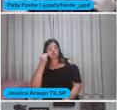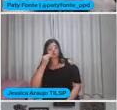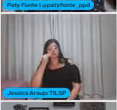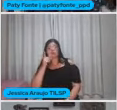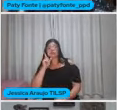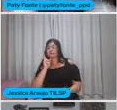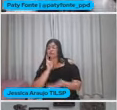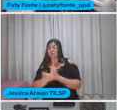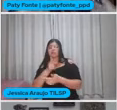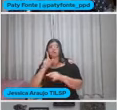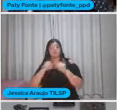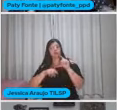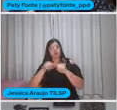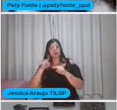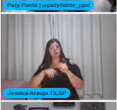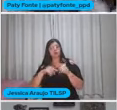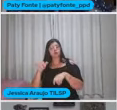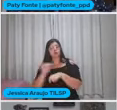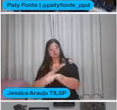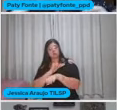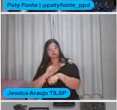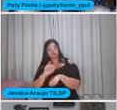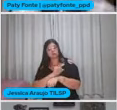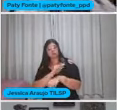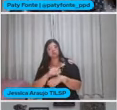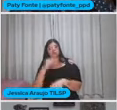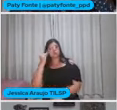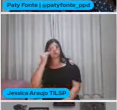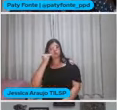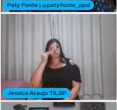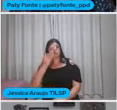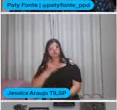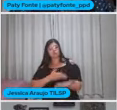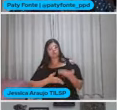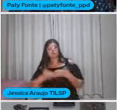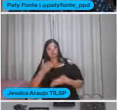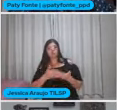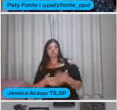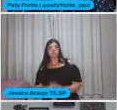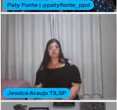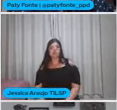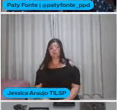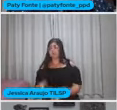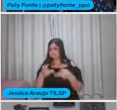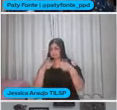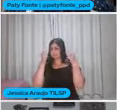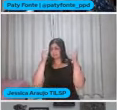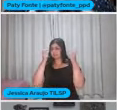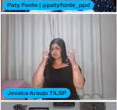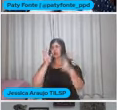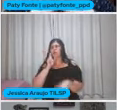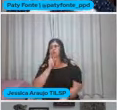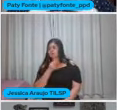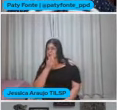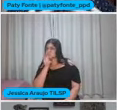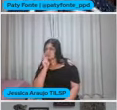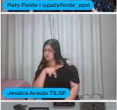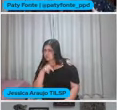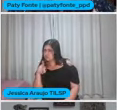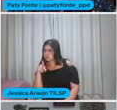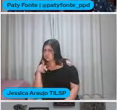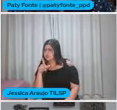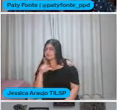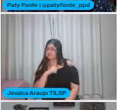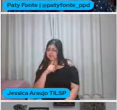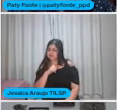material dinâmico Prático De vivência De experiência E eu percebo Que alguns professores, assim Ainda